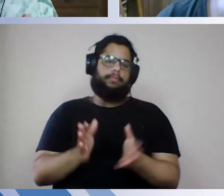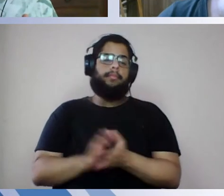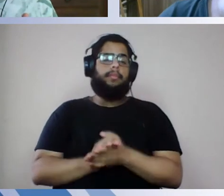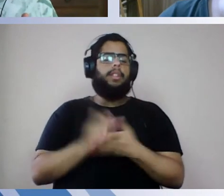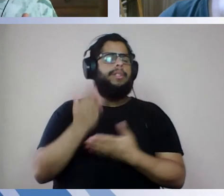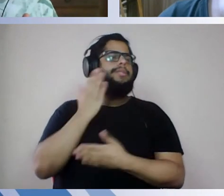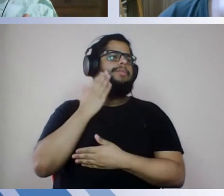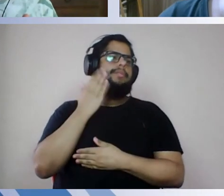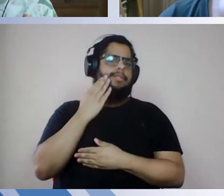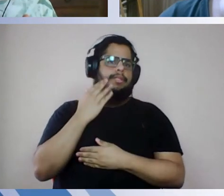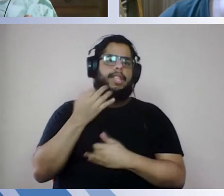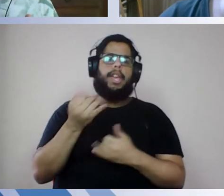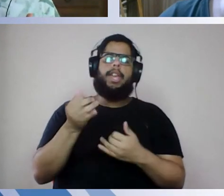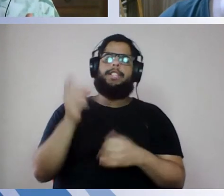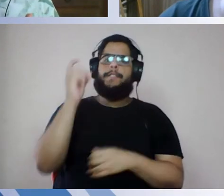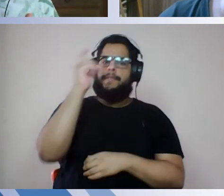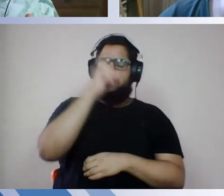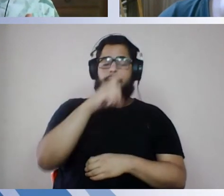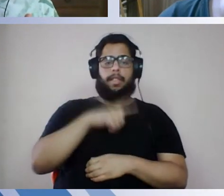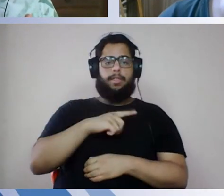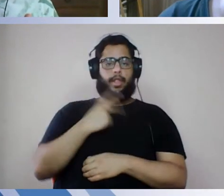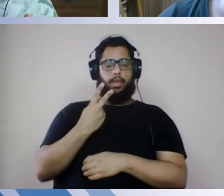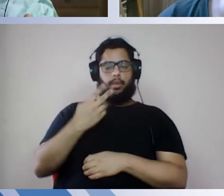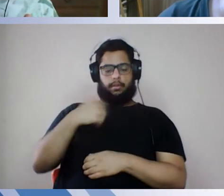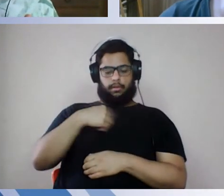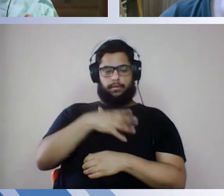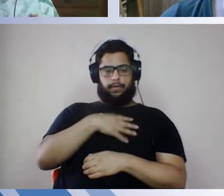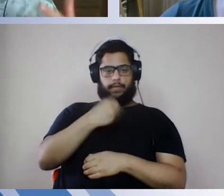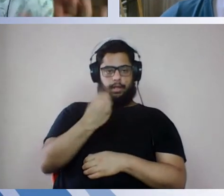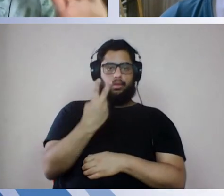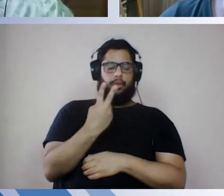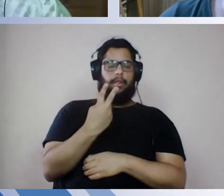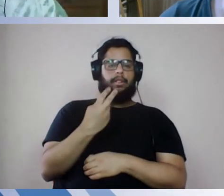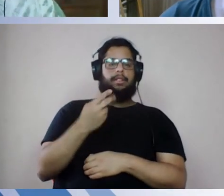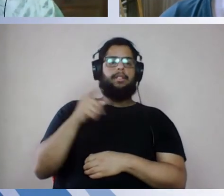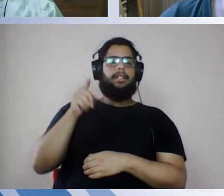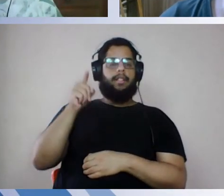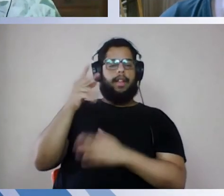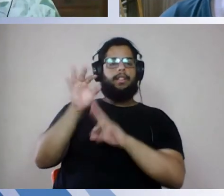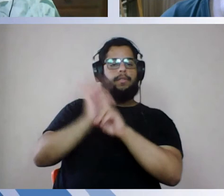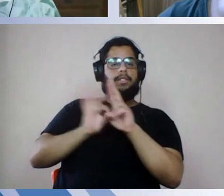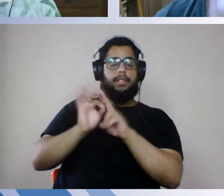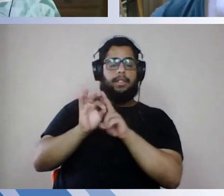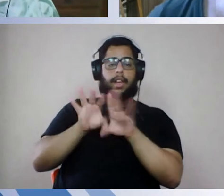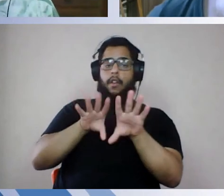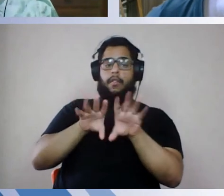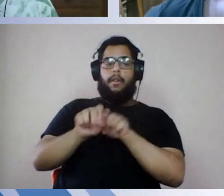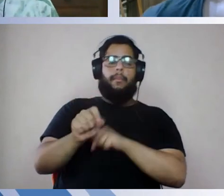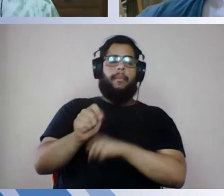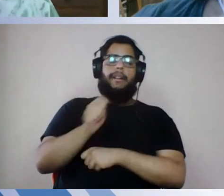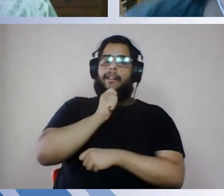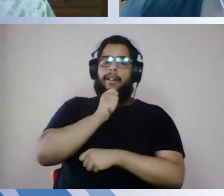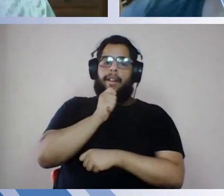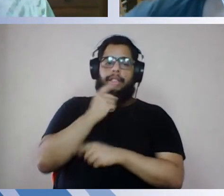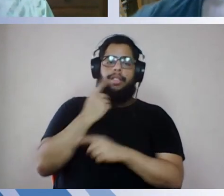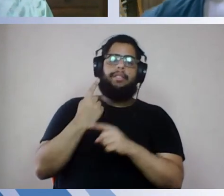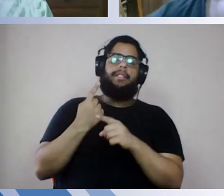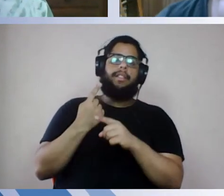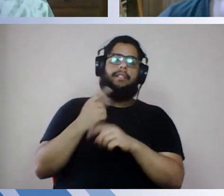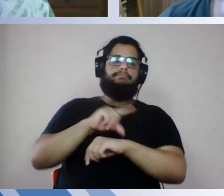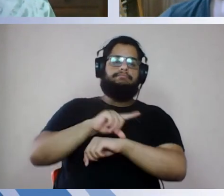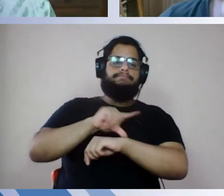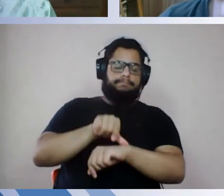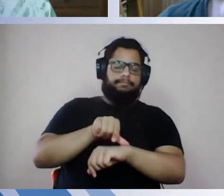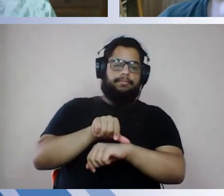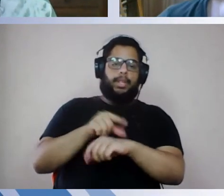dois filhos estudando no UFSCar, e que já estão com a formatura atrasada, já não sei nem por quanto tempo mais, né, por